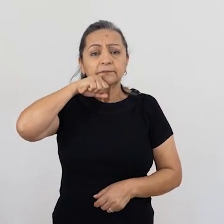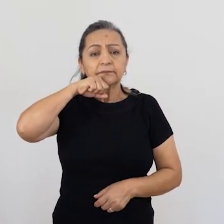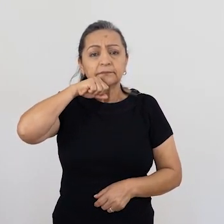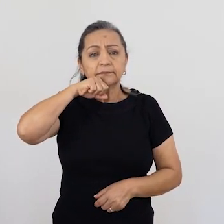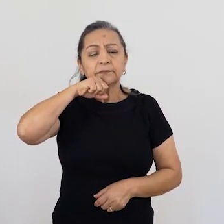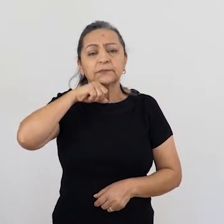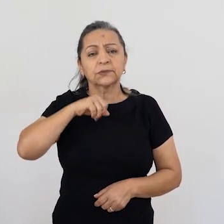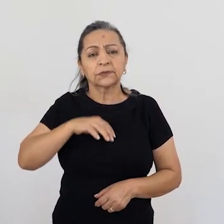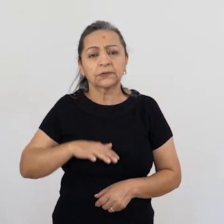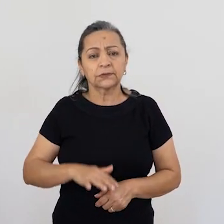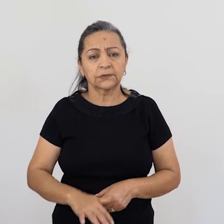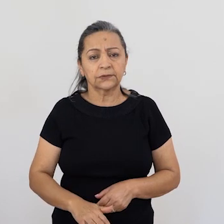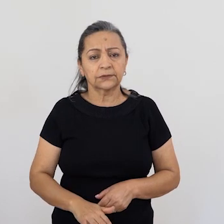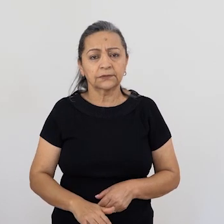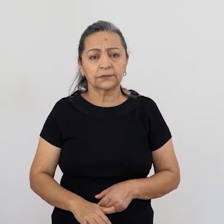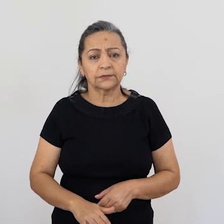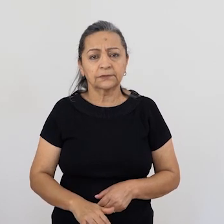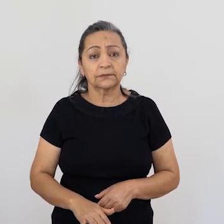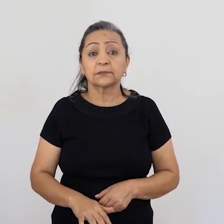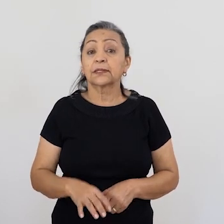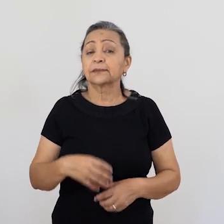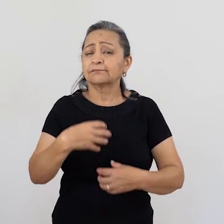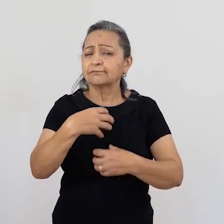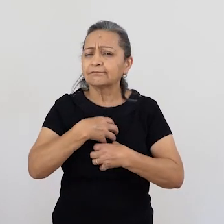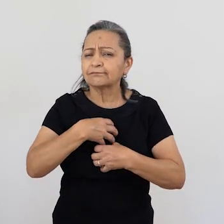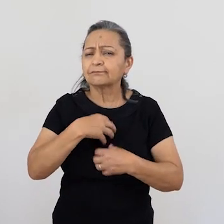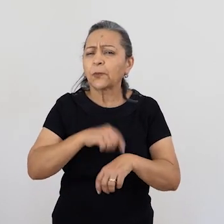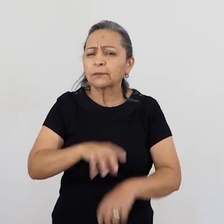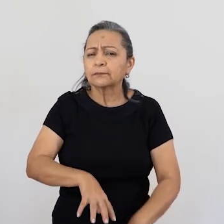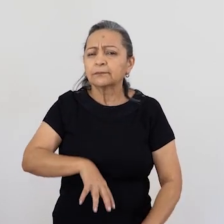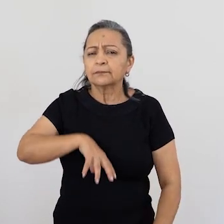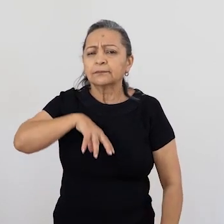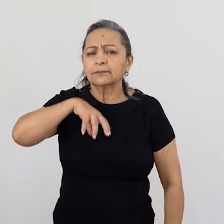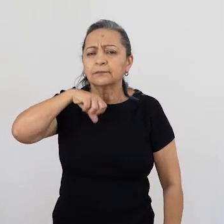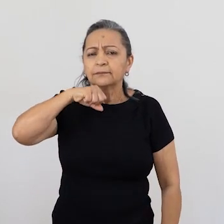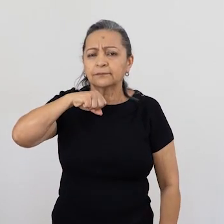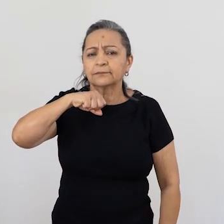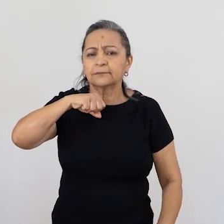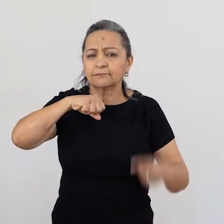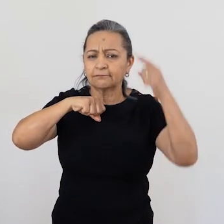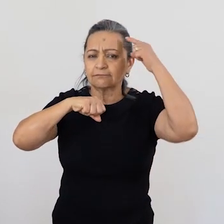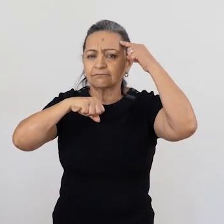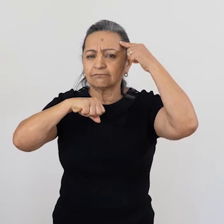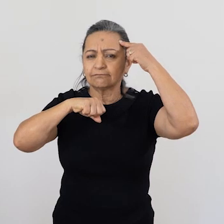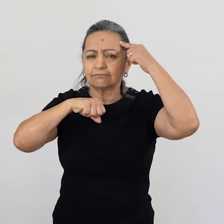e expirar. E quando você inspirar,